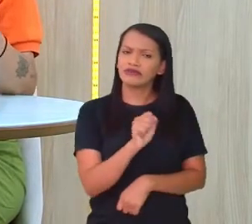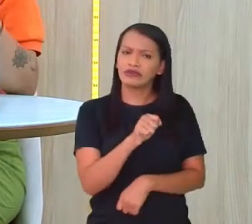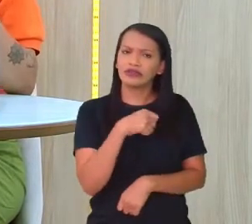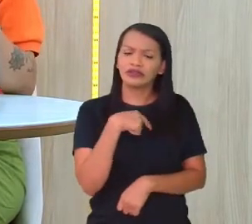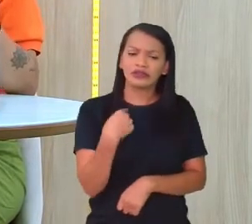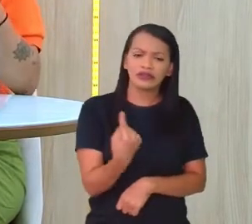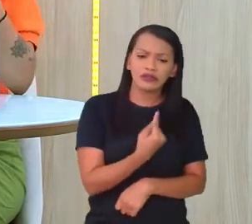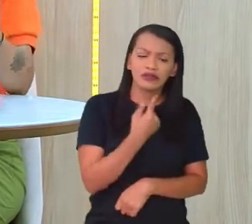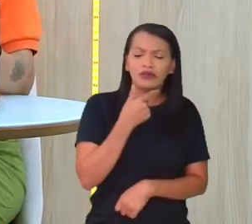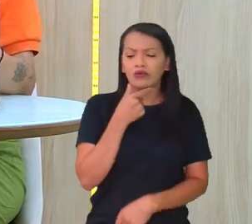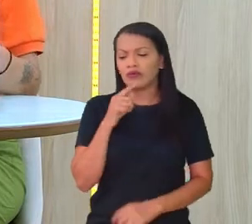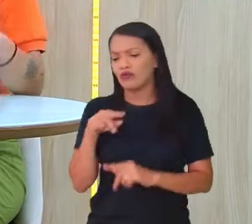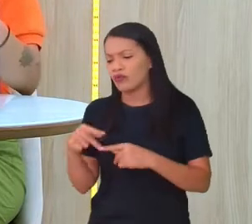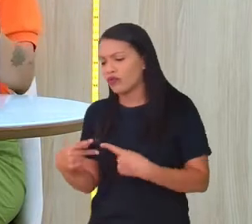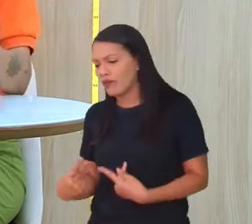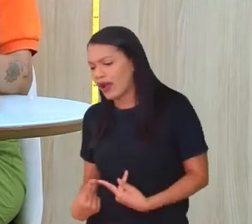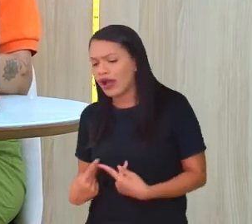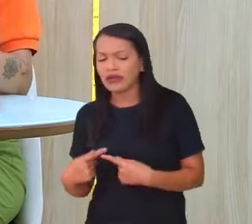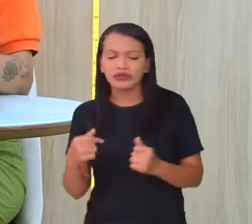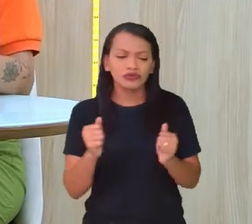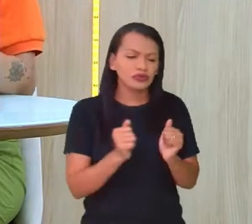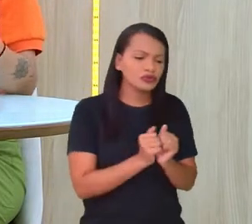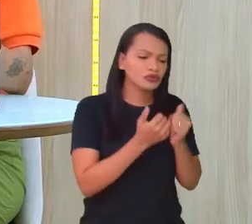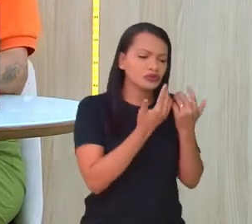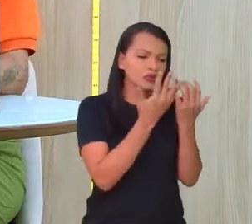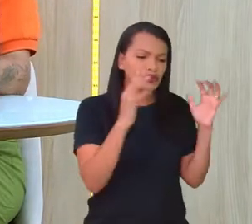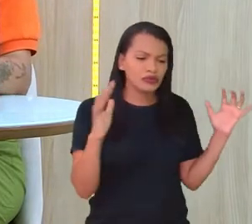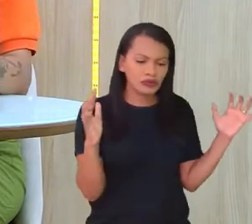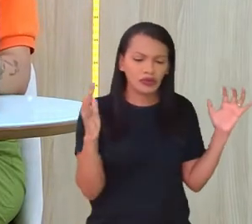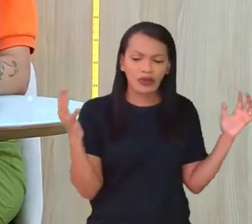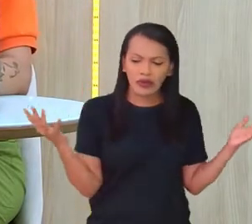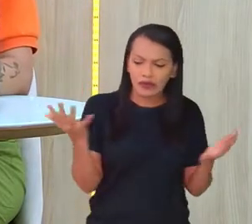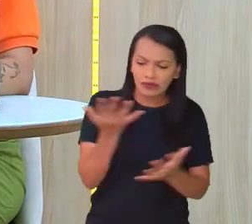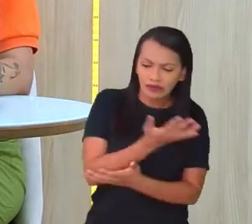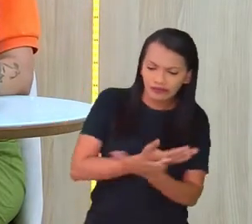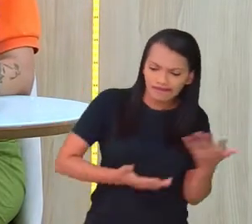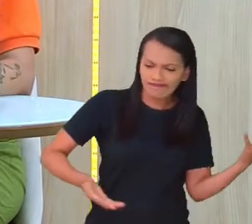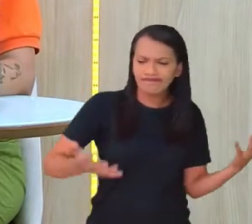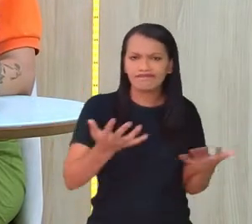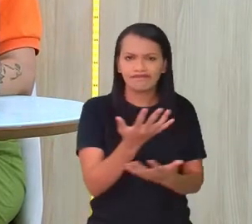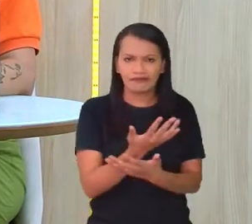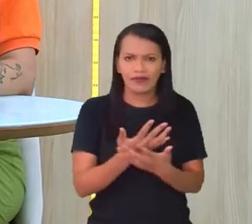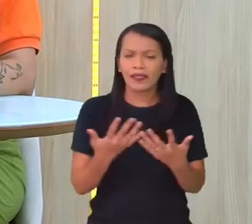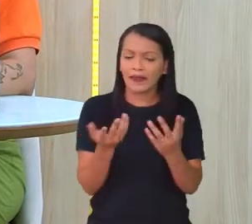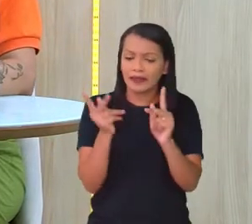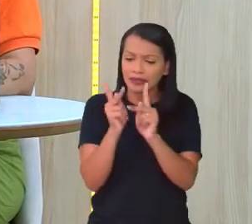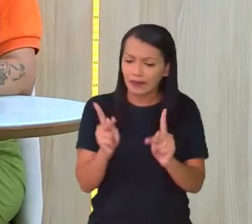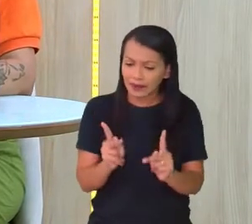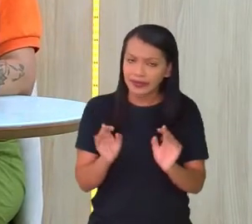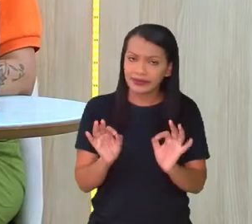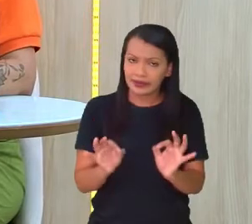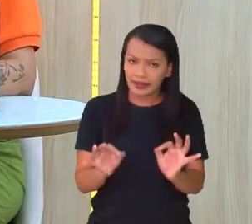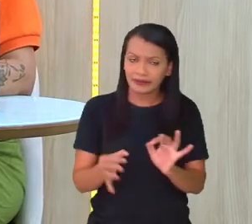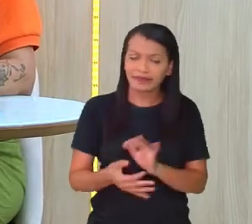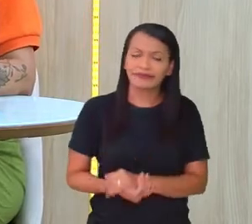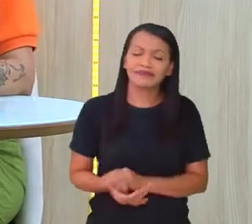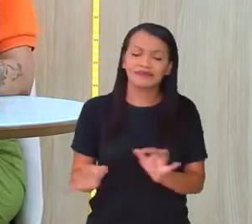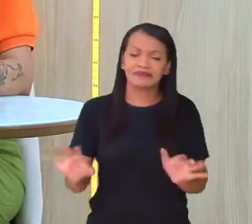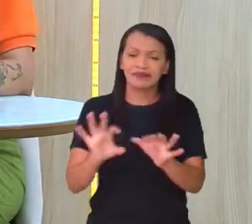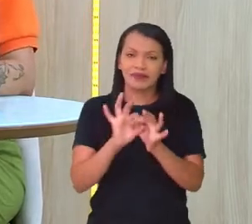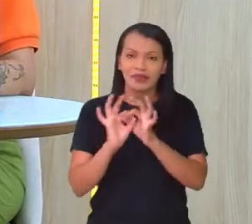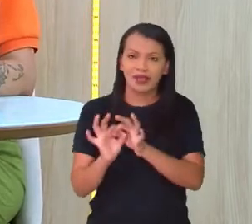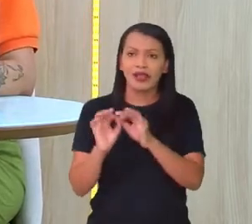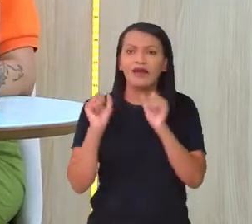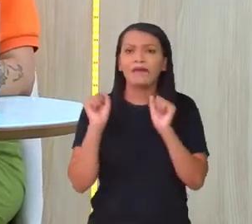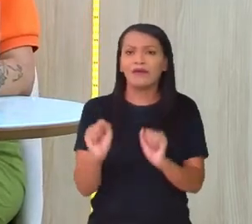estar homem e natureza no mesmo ambiente de uma forma mais equilibrada e harmoniosa, não é mesmo, Show de bola, professora Vanessa. Você